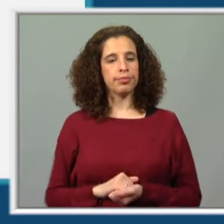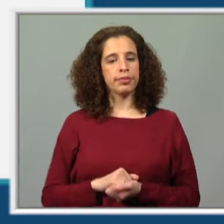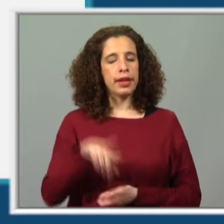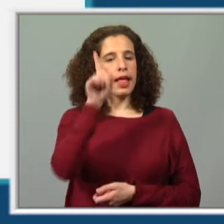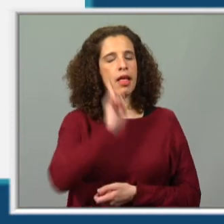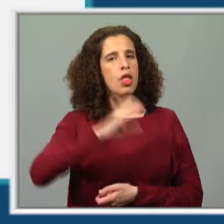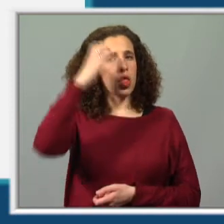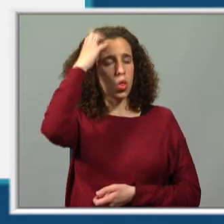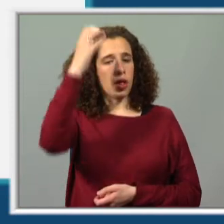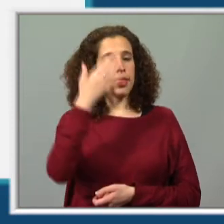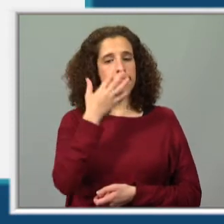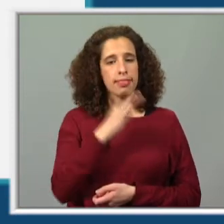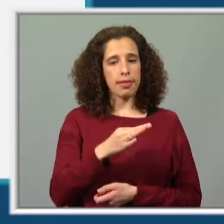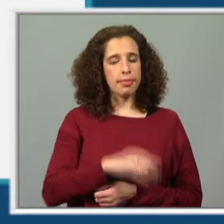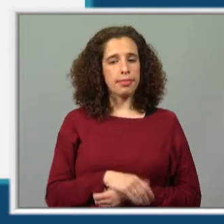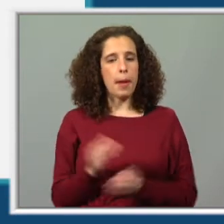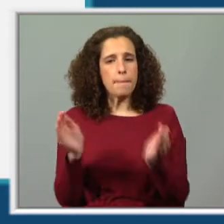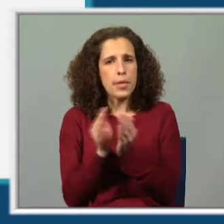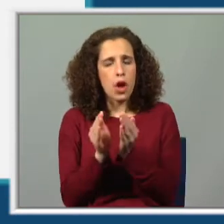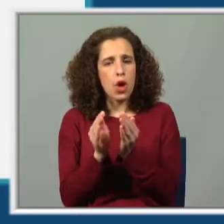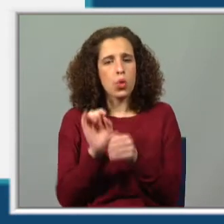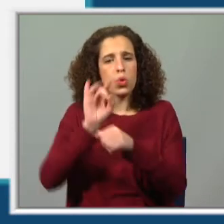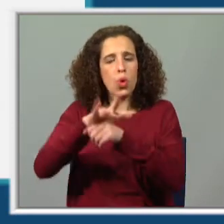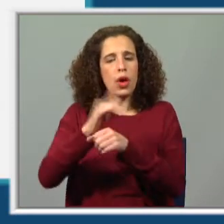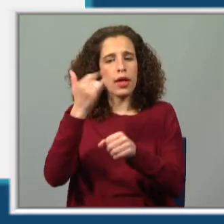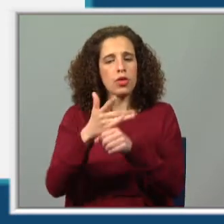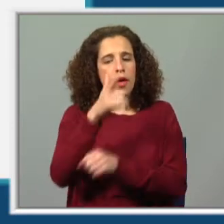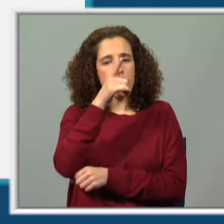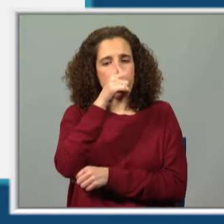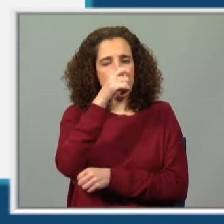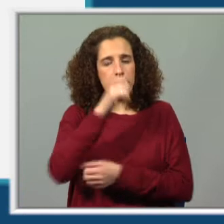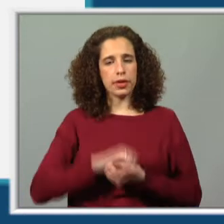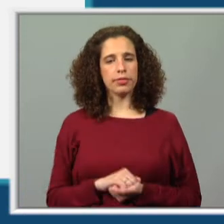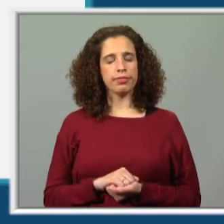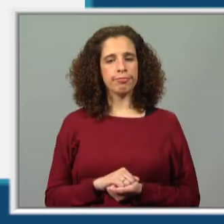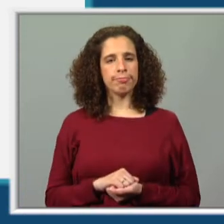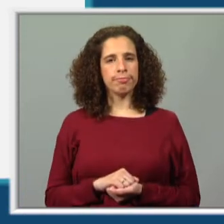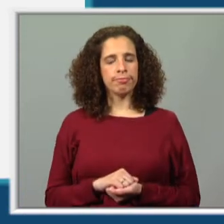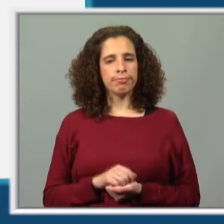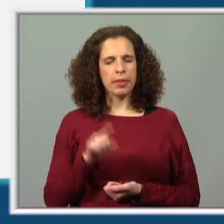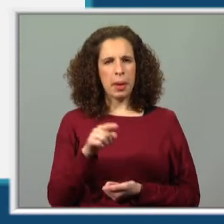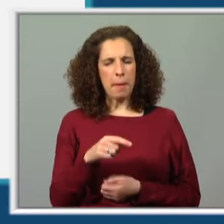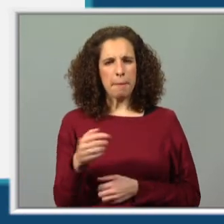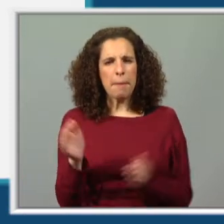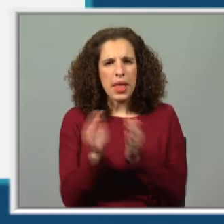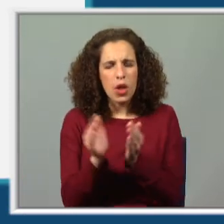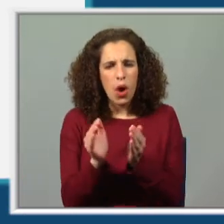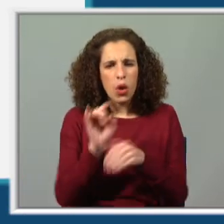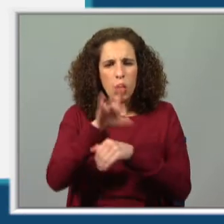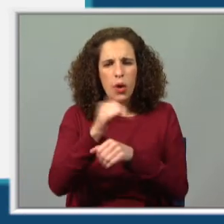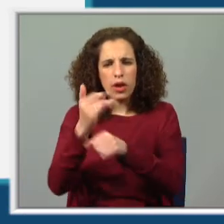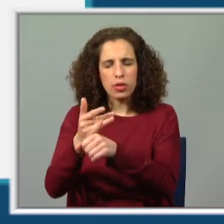A rainha é normalmente menor do que as outras formigas. É menor a rainha.